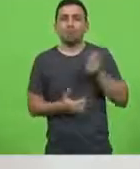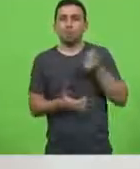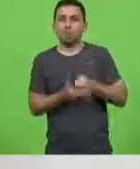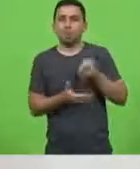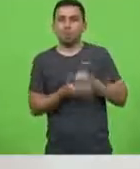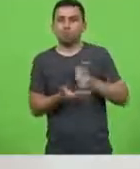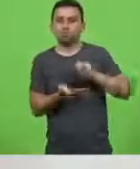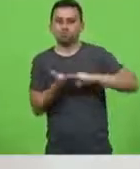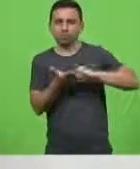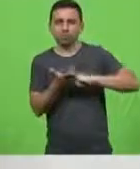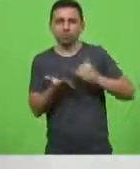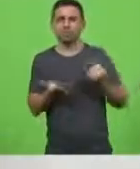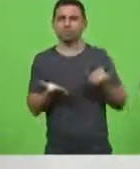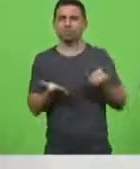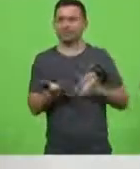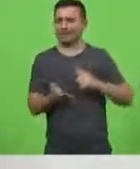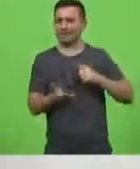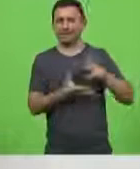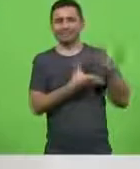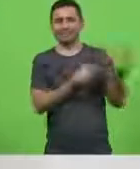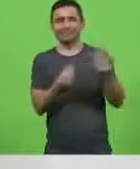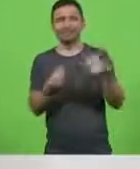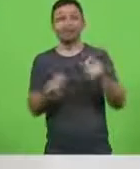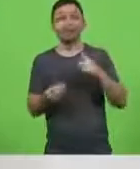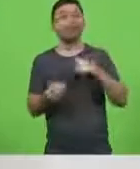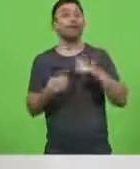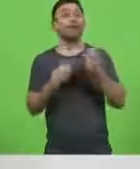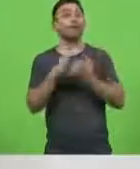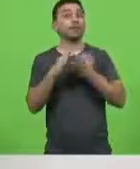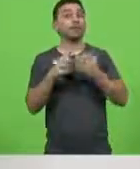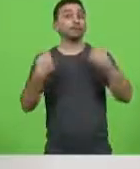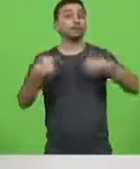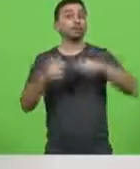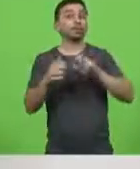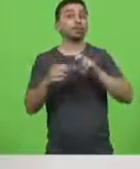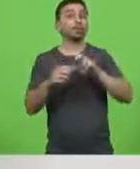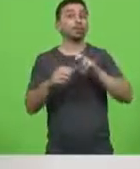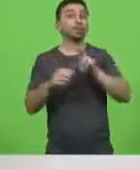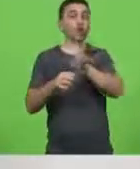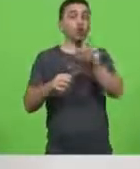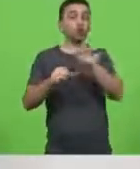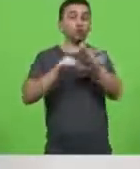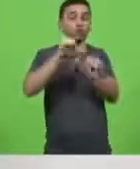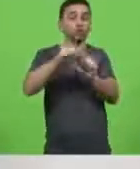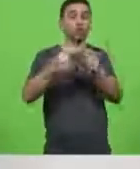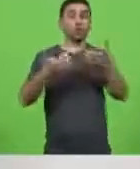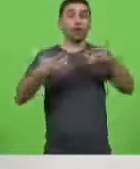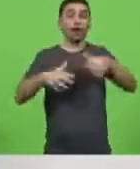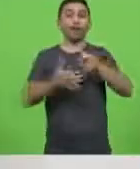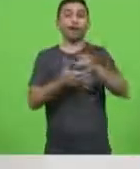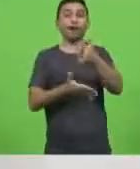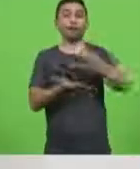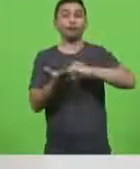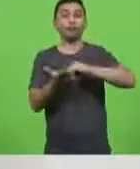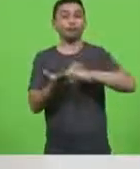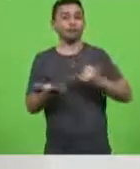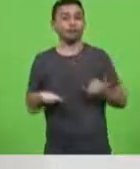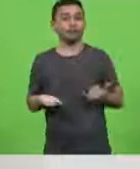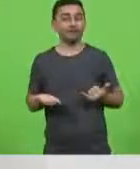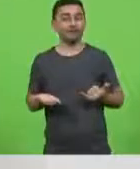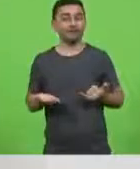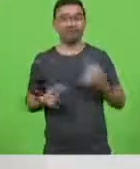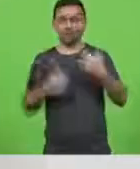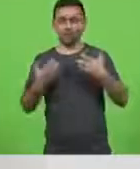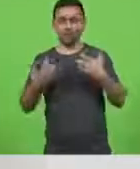tributárias também tem de monte tem até empresa que teve que mudar de nome para não ter que pagar suas obrigações tributárias e eu quero